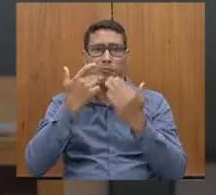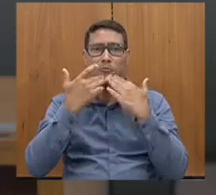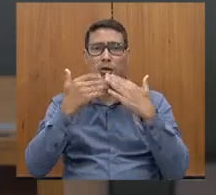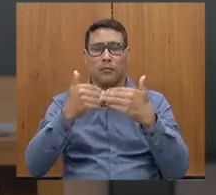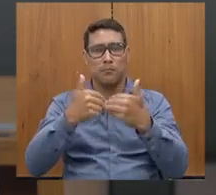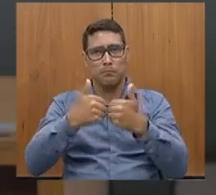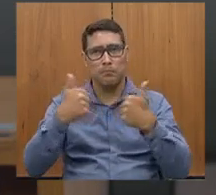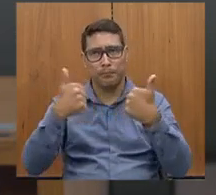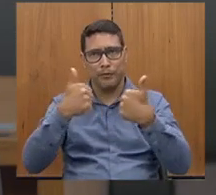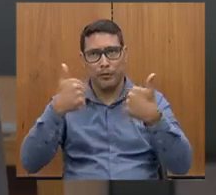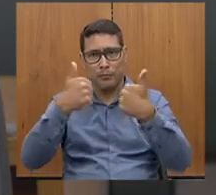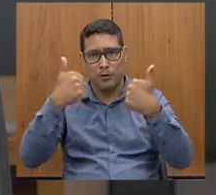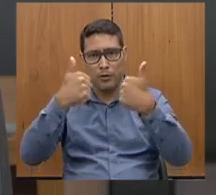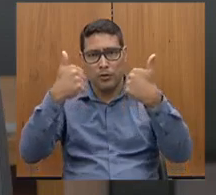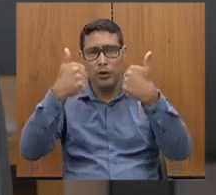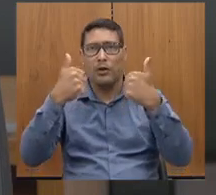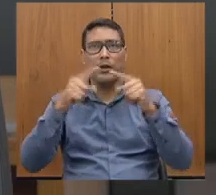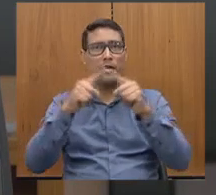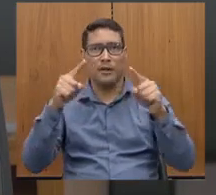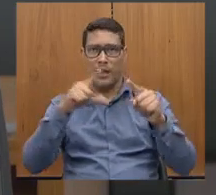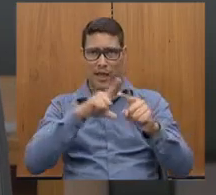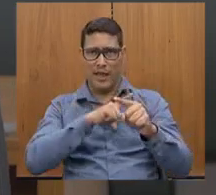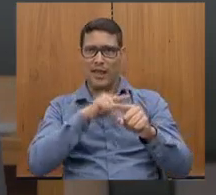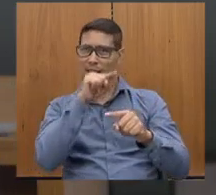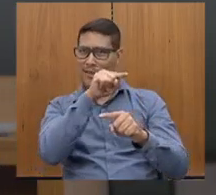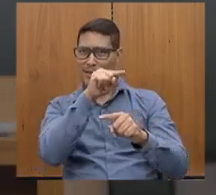se tiver aquela costela boa,